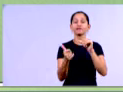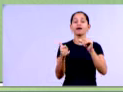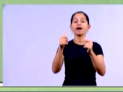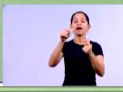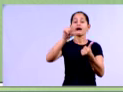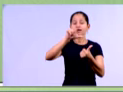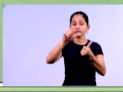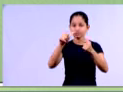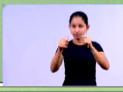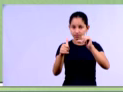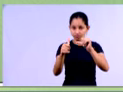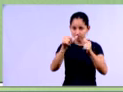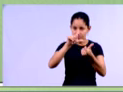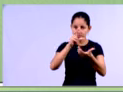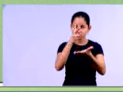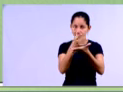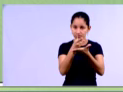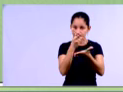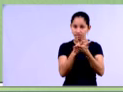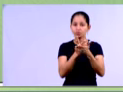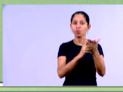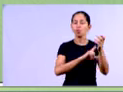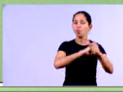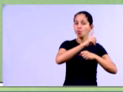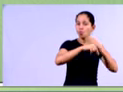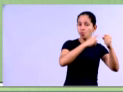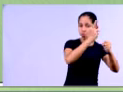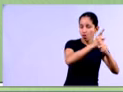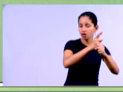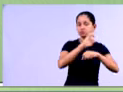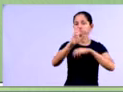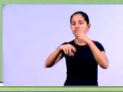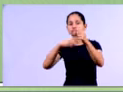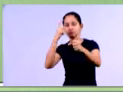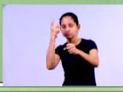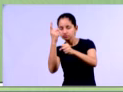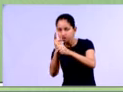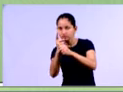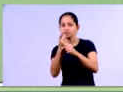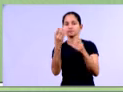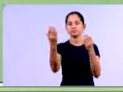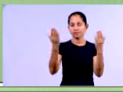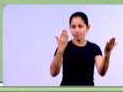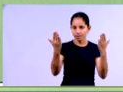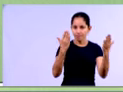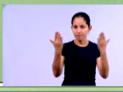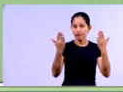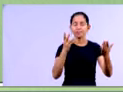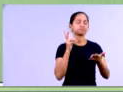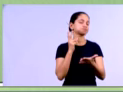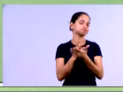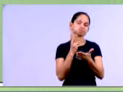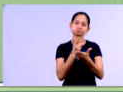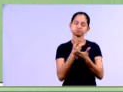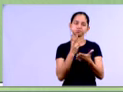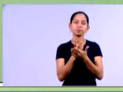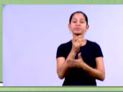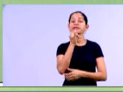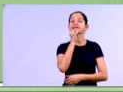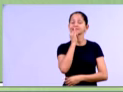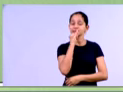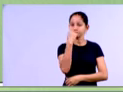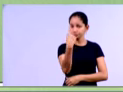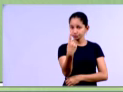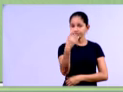conta em relação a outra, né, de um exercício em relação ao outro. Tá, então, eu vou comparar a conta clientes aqui, por